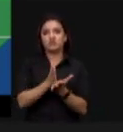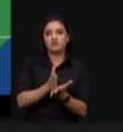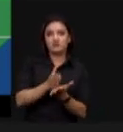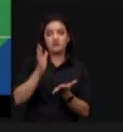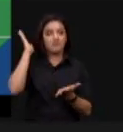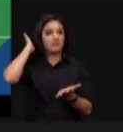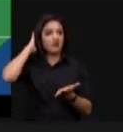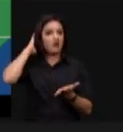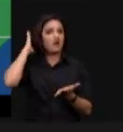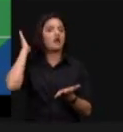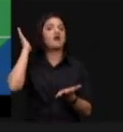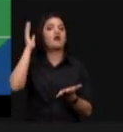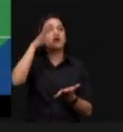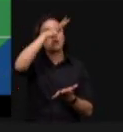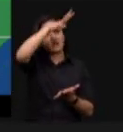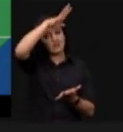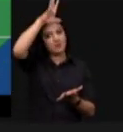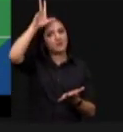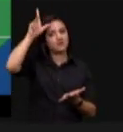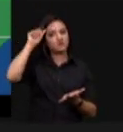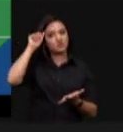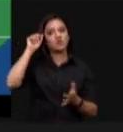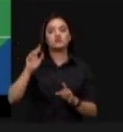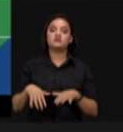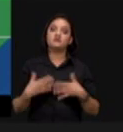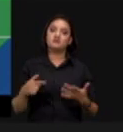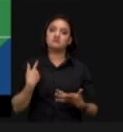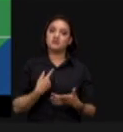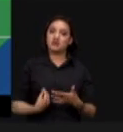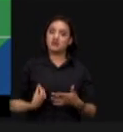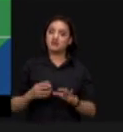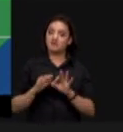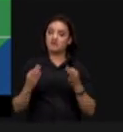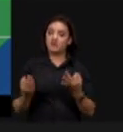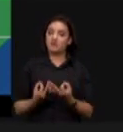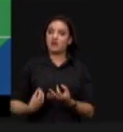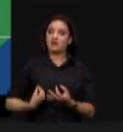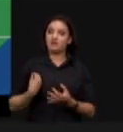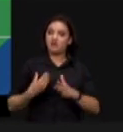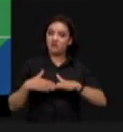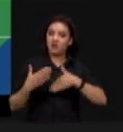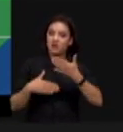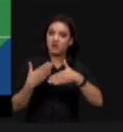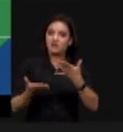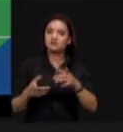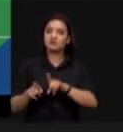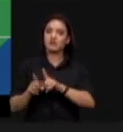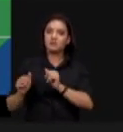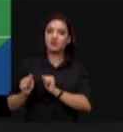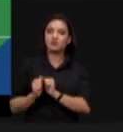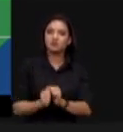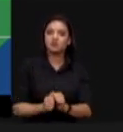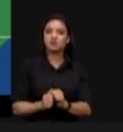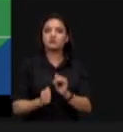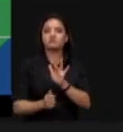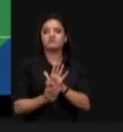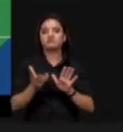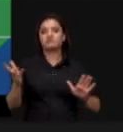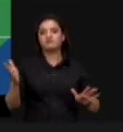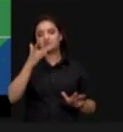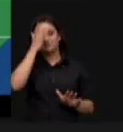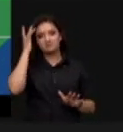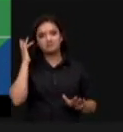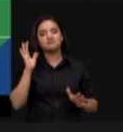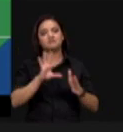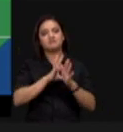para nossa família sobreviver crescer e prosperar junto aos milhares de amazoninos que aqui